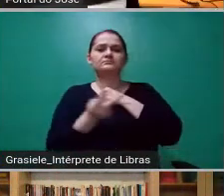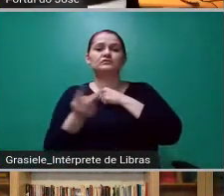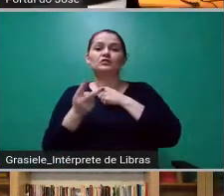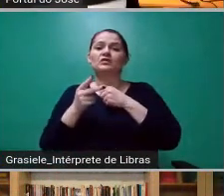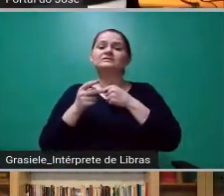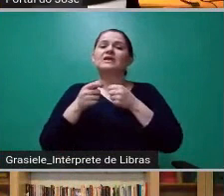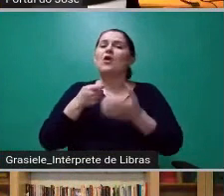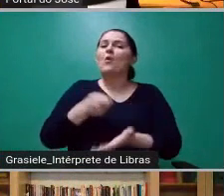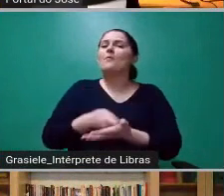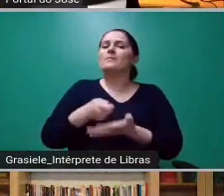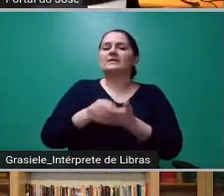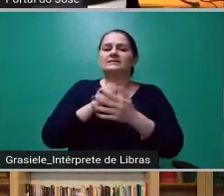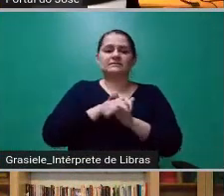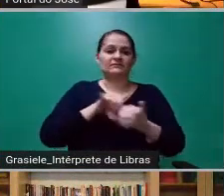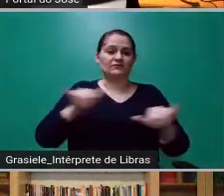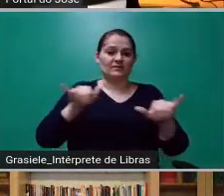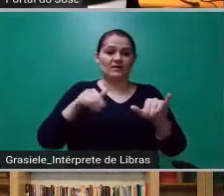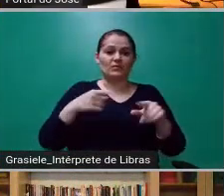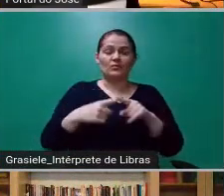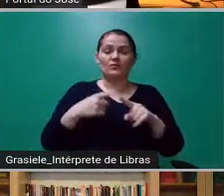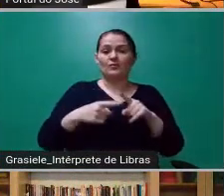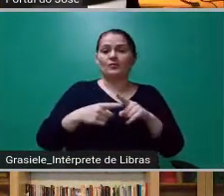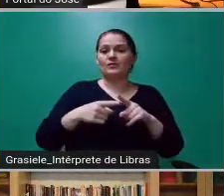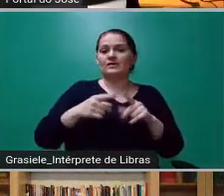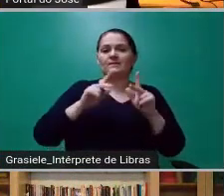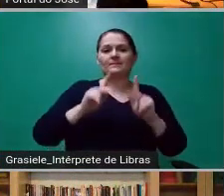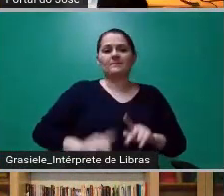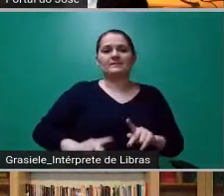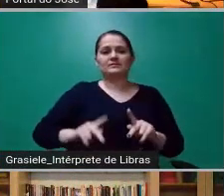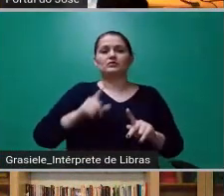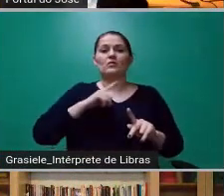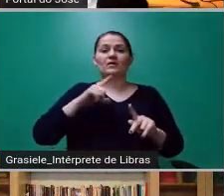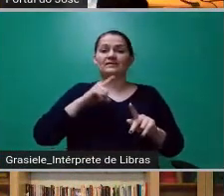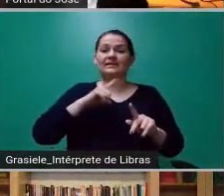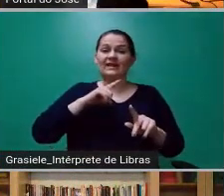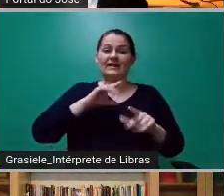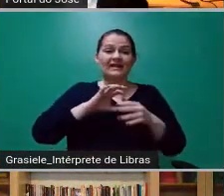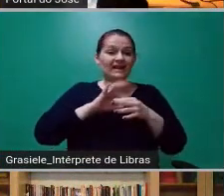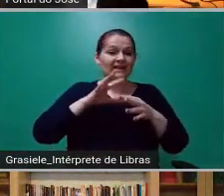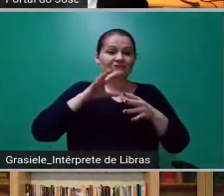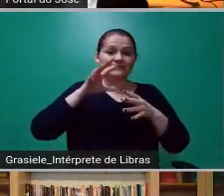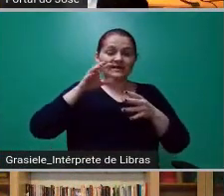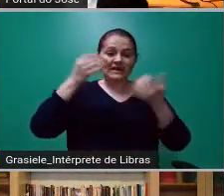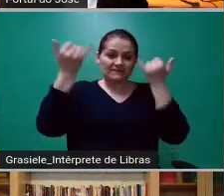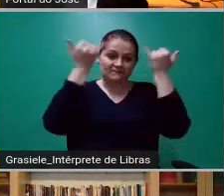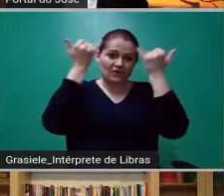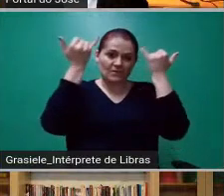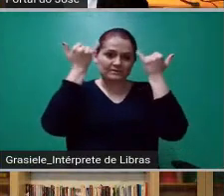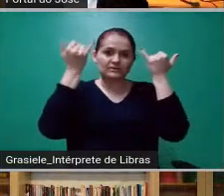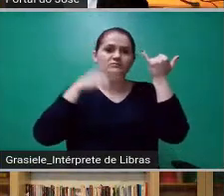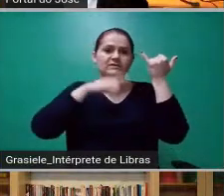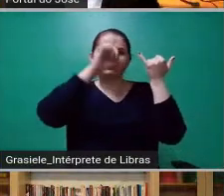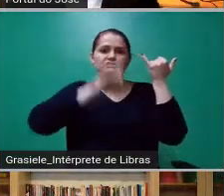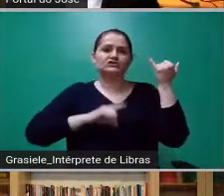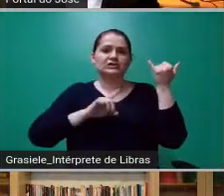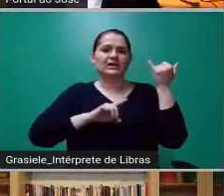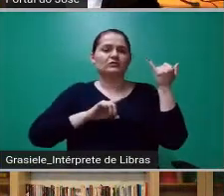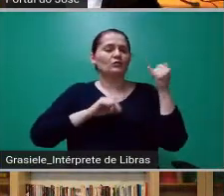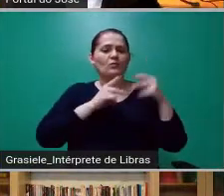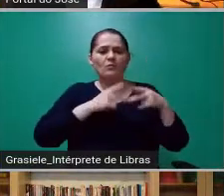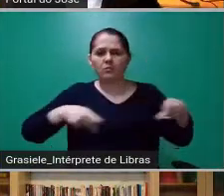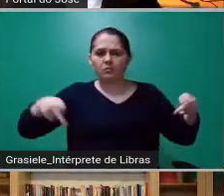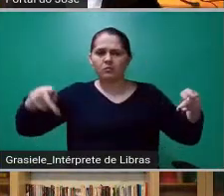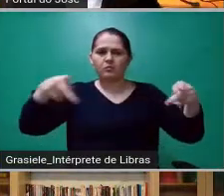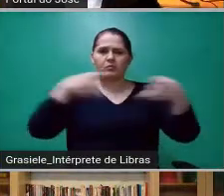faculdade do acesso à informação é de todos, é do povo. Portanto, não é do jornalista, não é de ninguém, é de todos. O